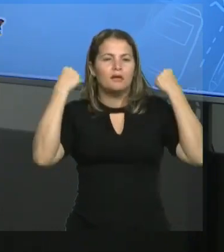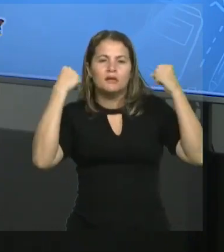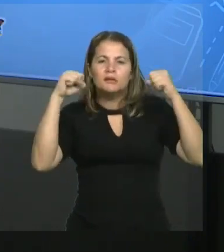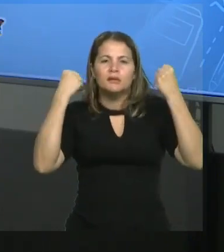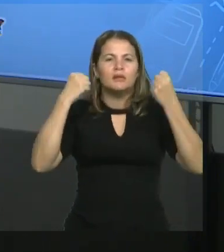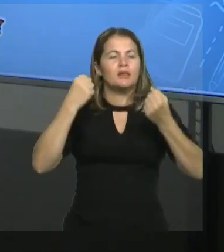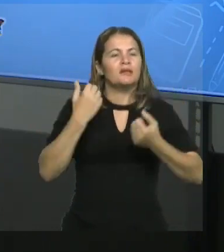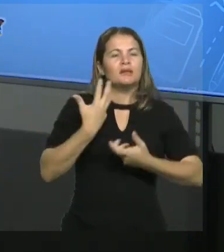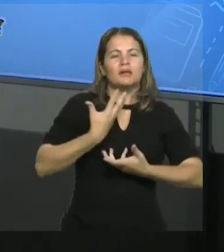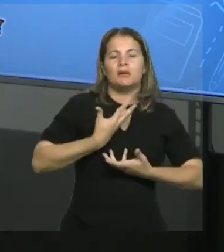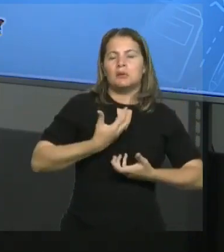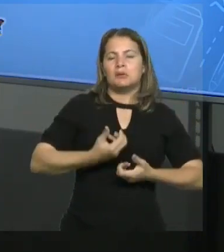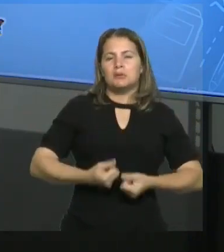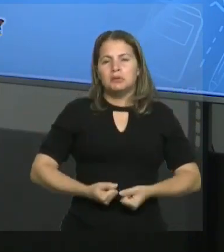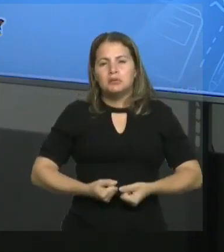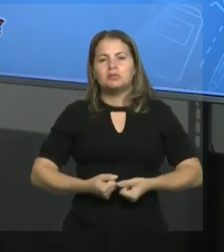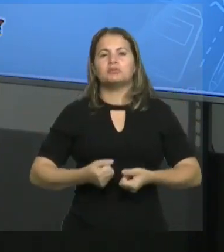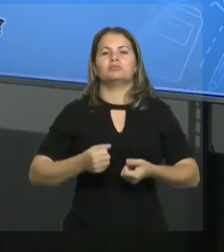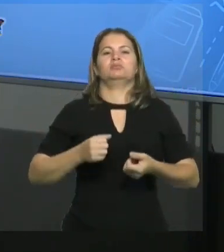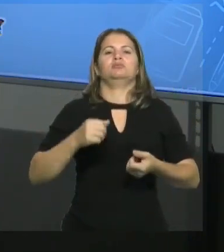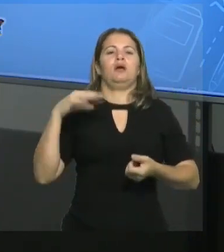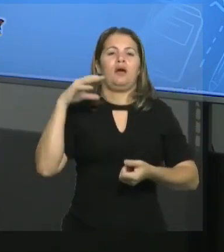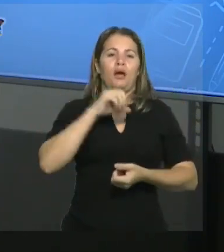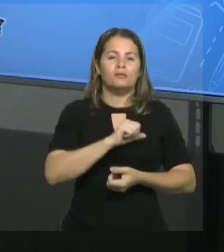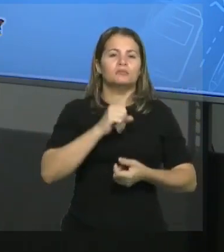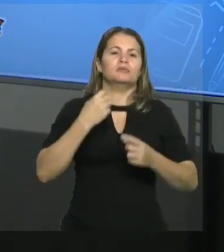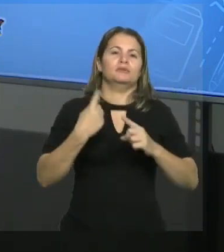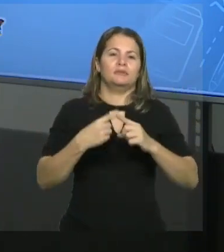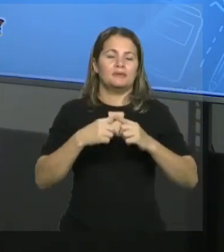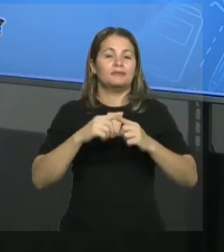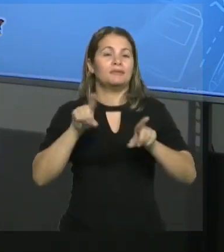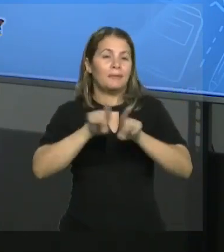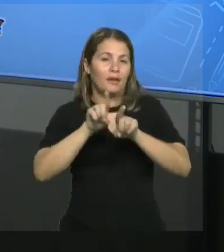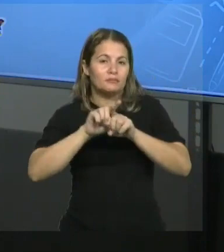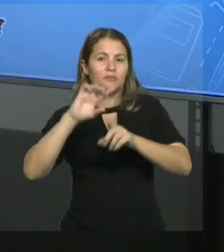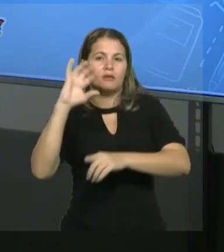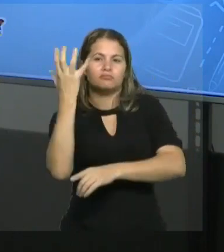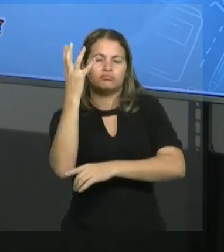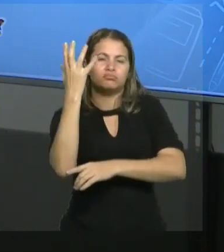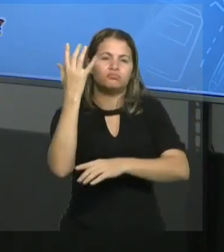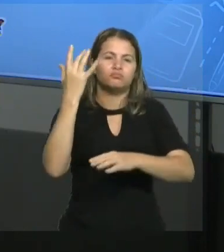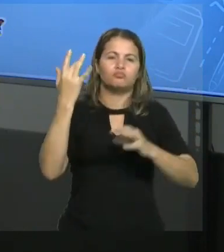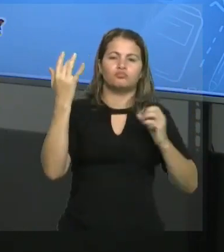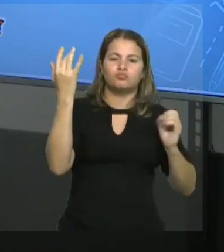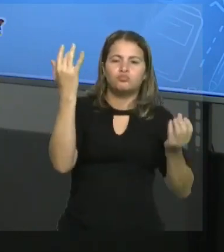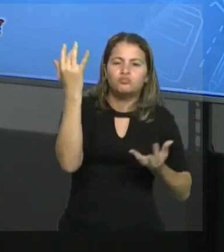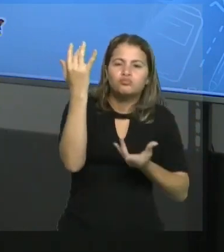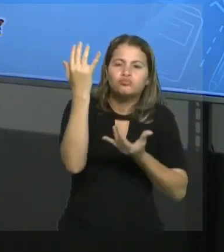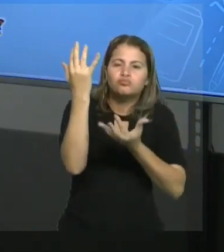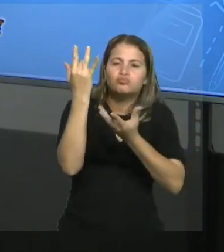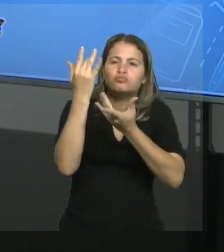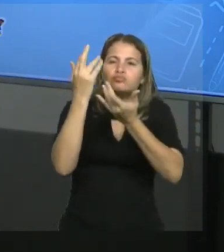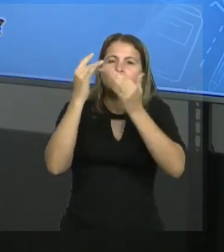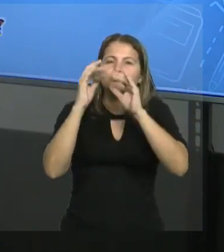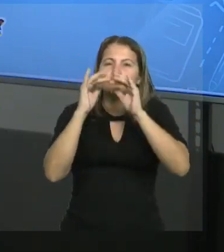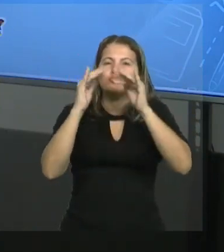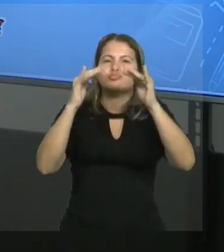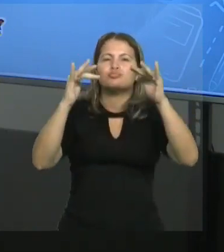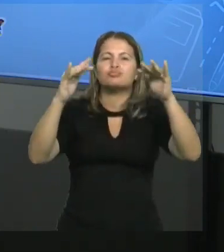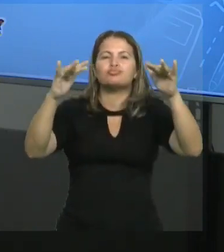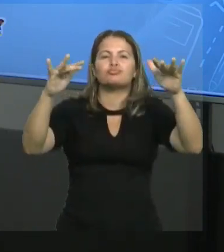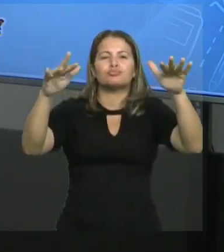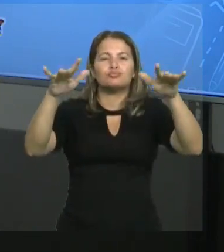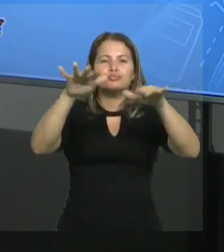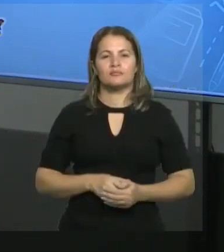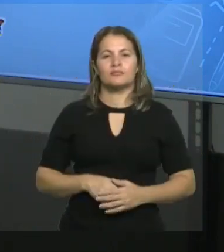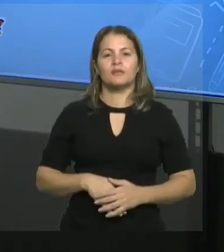Poluição atmosférica, queimadas, uso de combustíveis fósseis. Então tudo isso pode prejudicar o nosso sistema